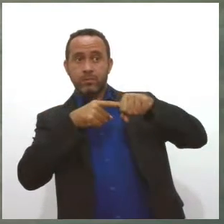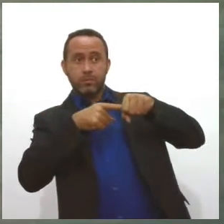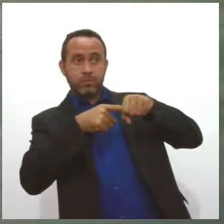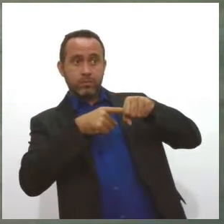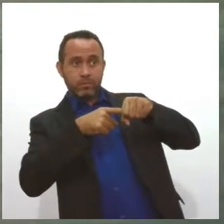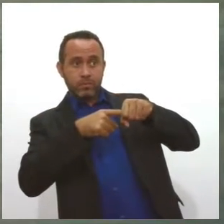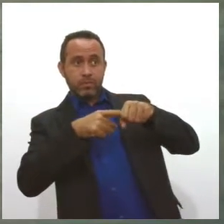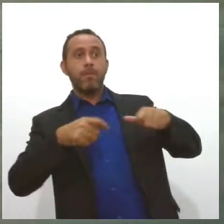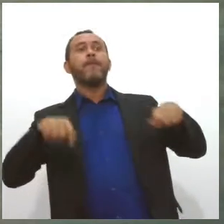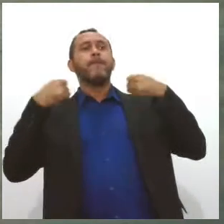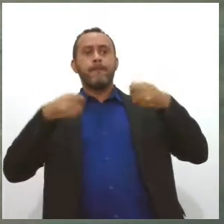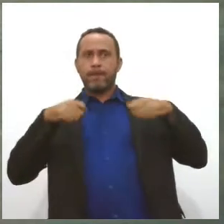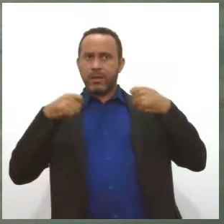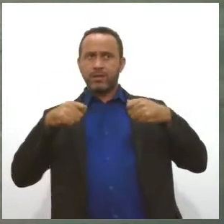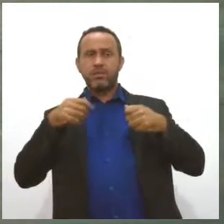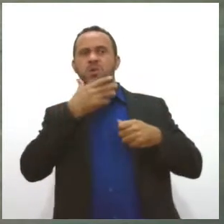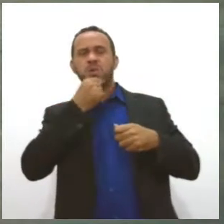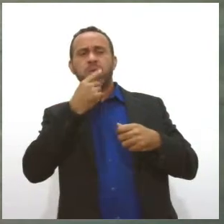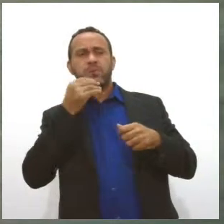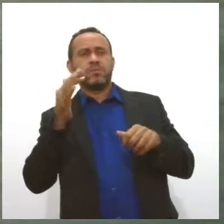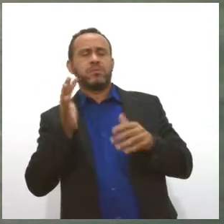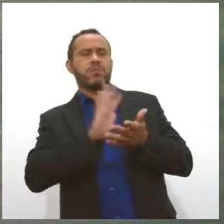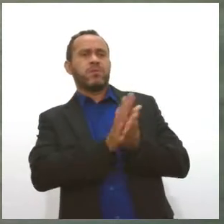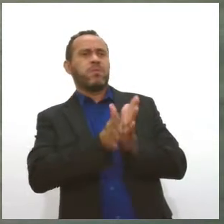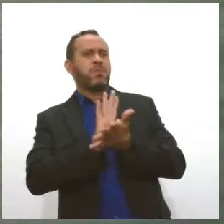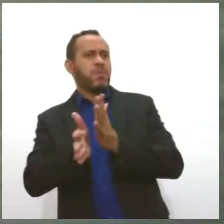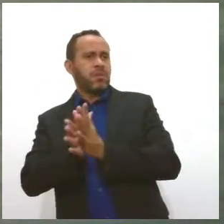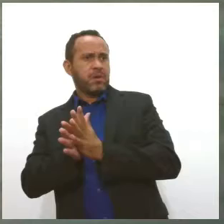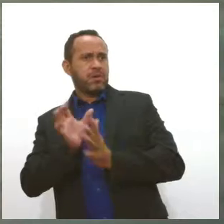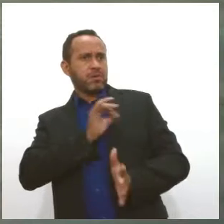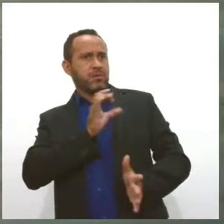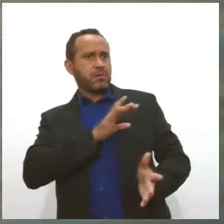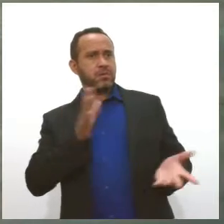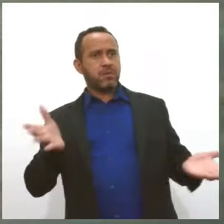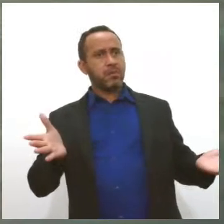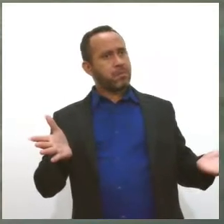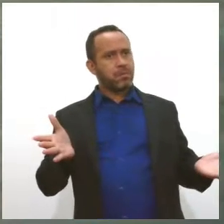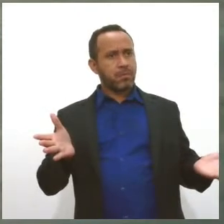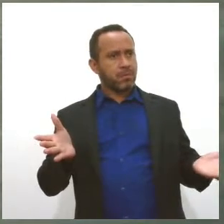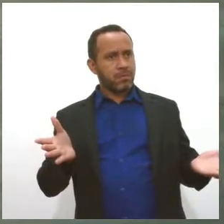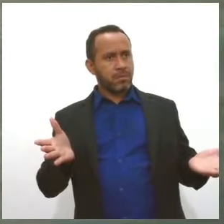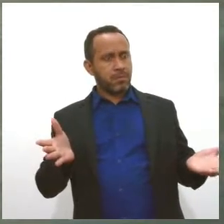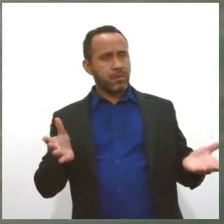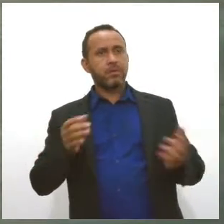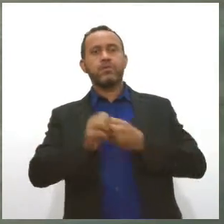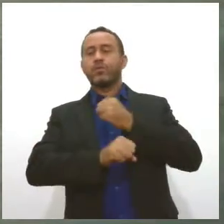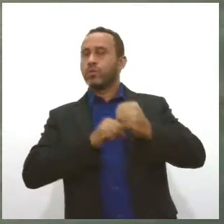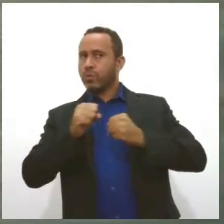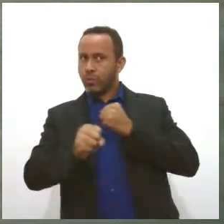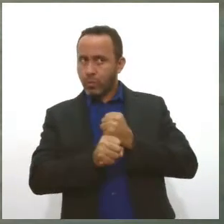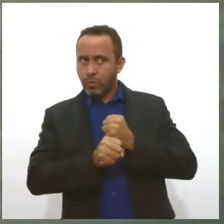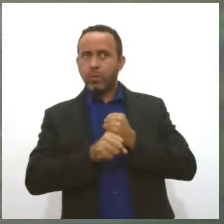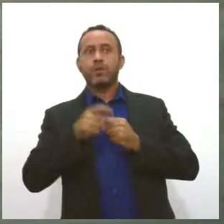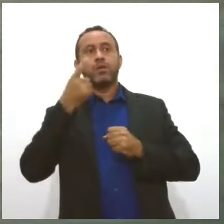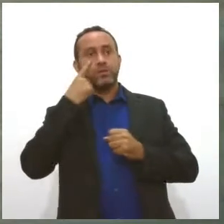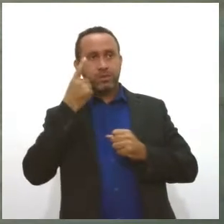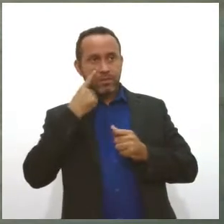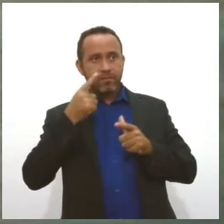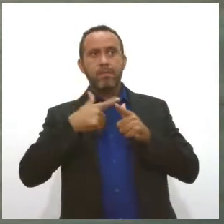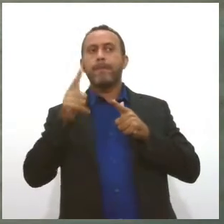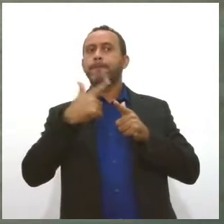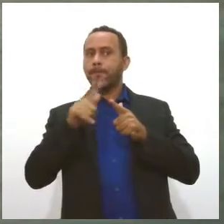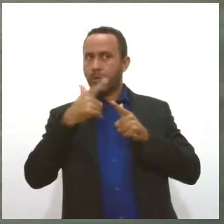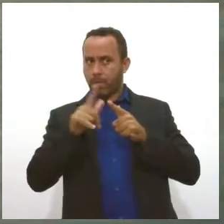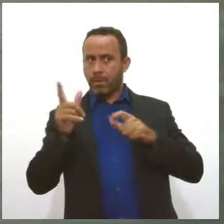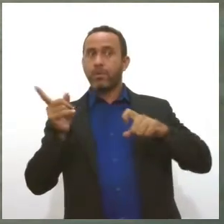resistência de procurarem os médicos, diferente de nós mulheres, né? E, anualmente, a gente procura, sim, ginecologistas,